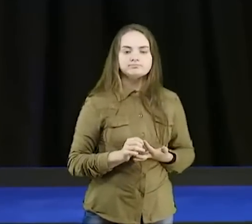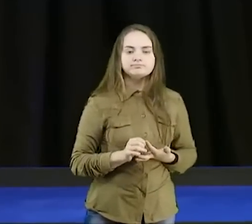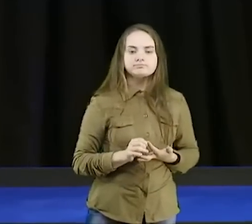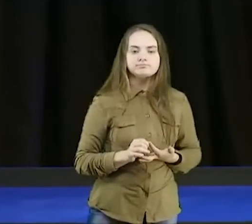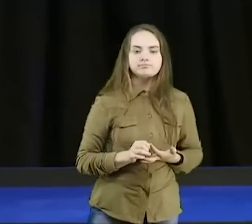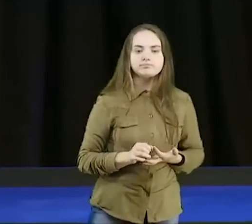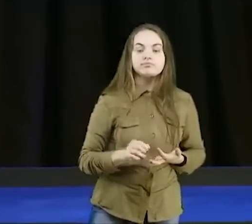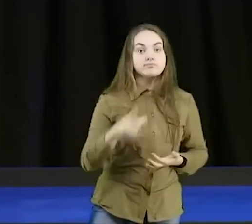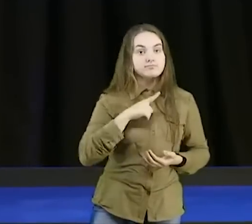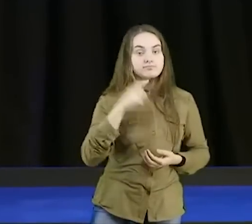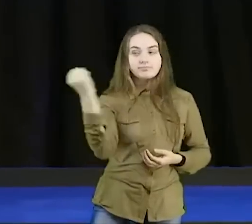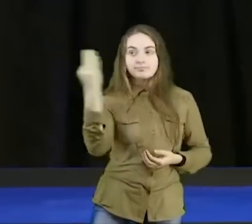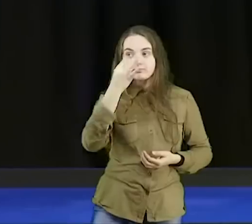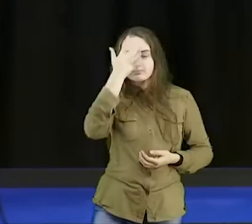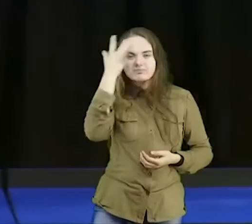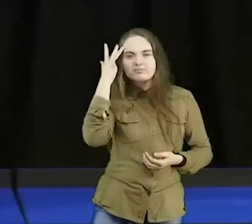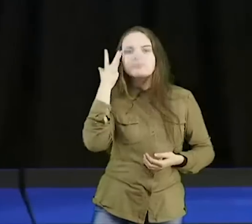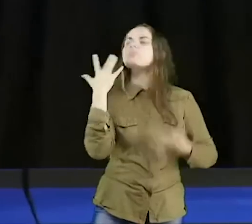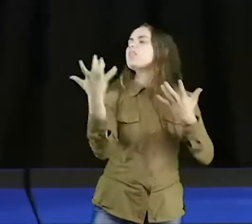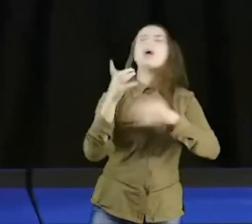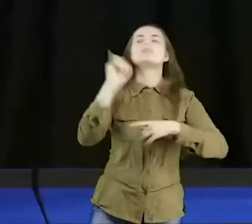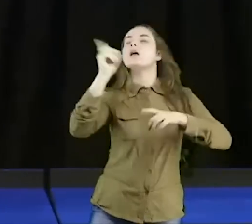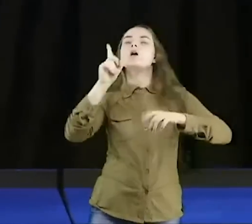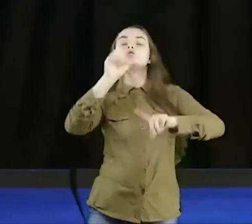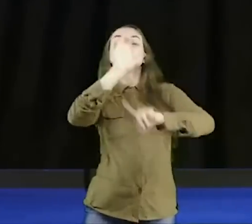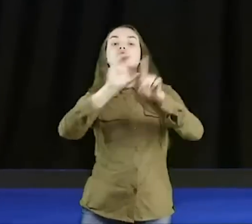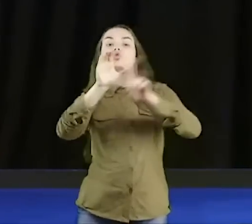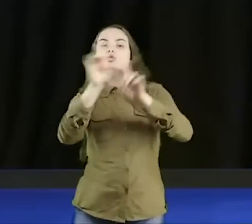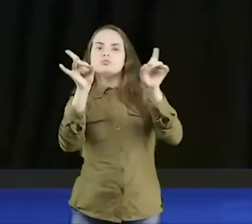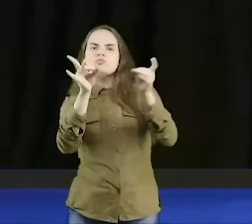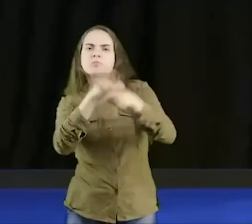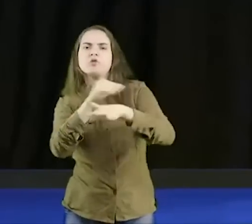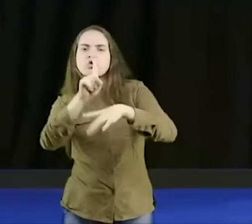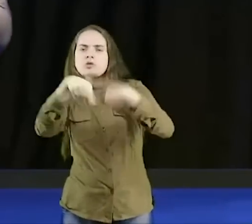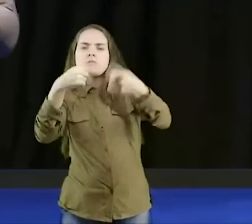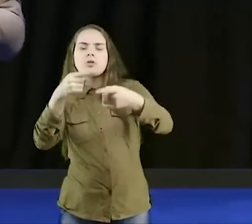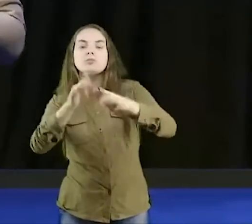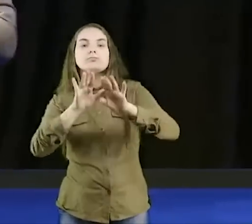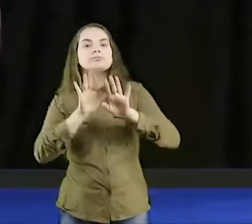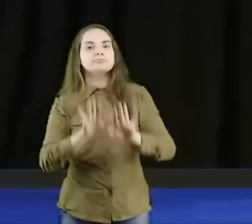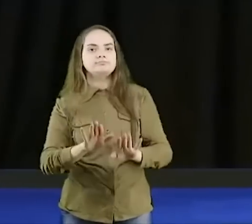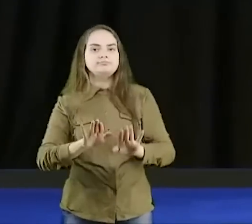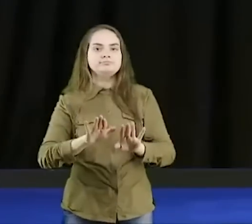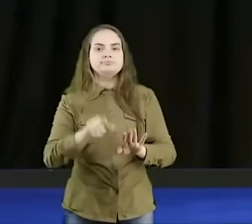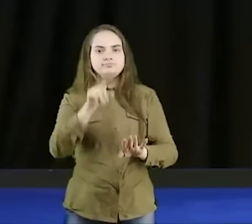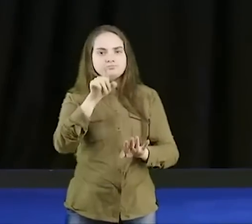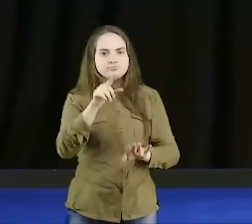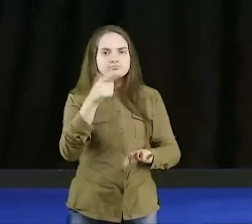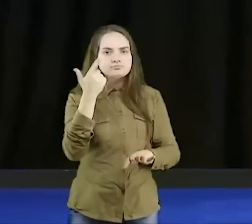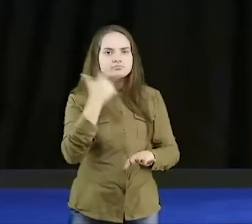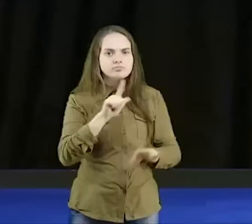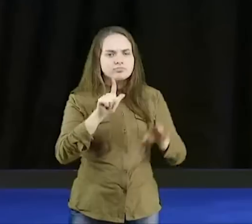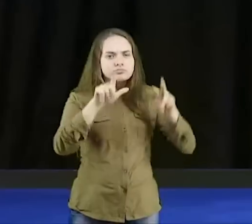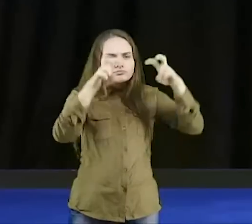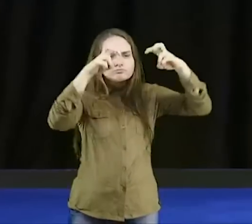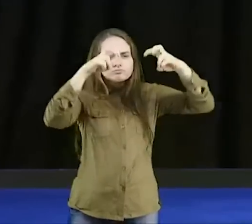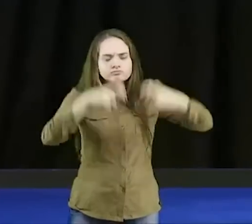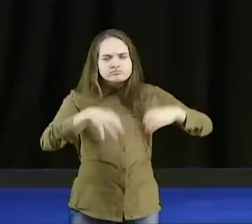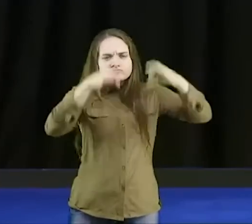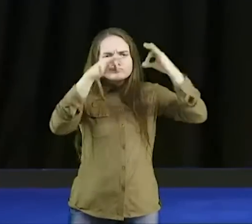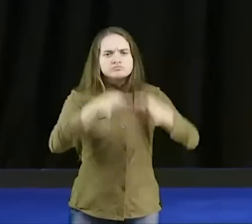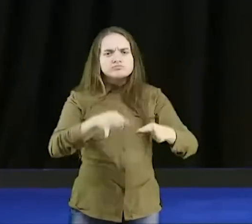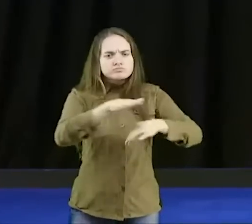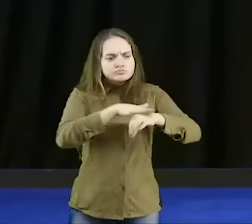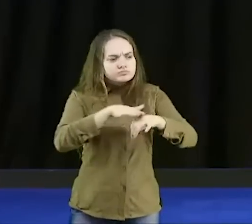tem gente, não, eu quero é depois do culto, gente, alguém vai ter condição, de dar um atendimento, depois do culto, para você,